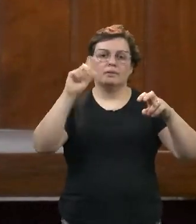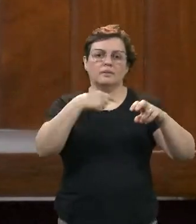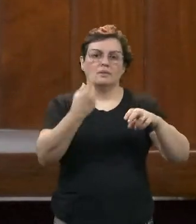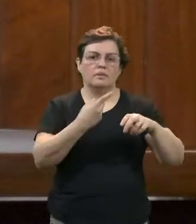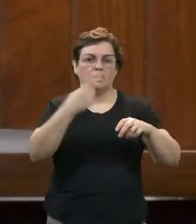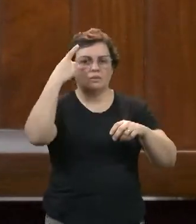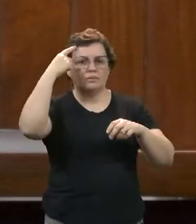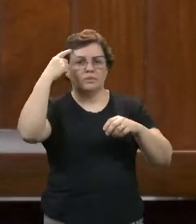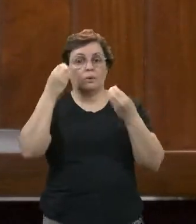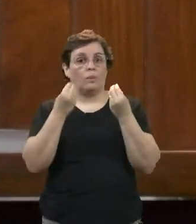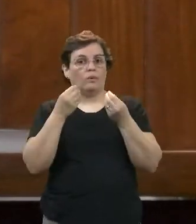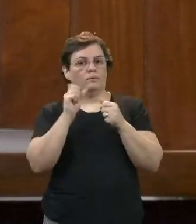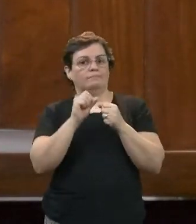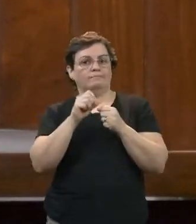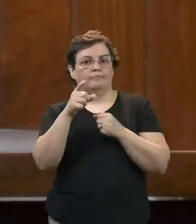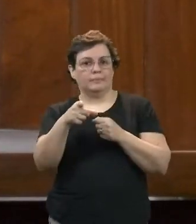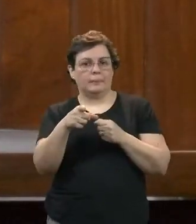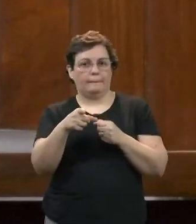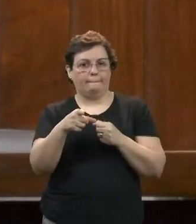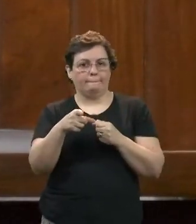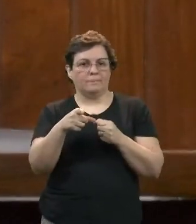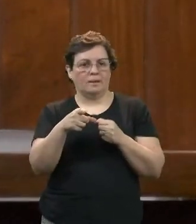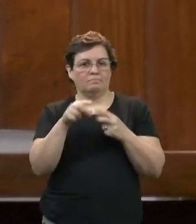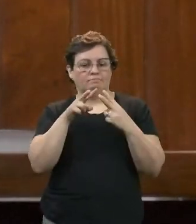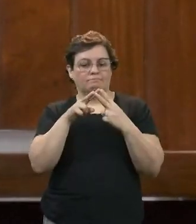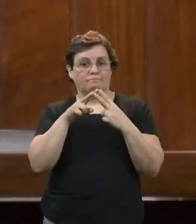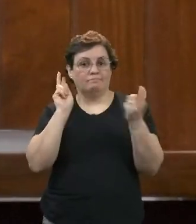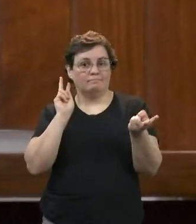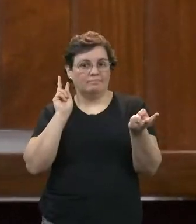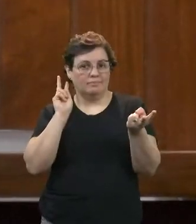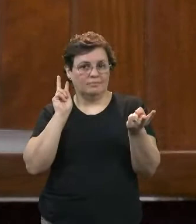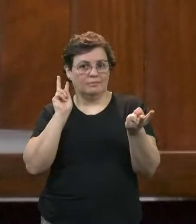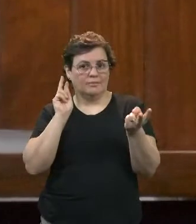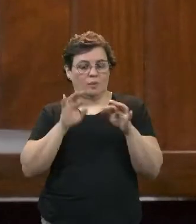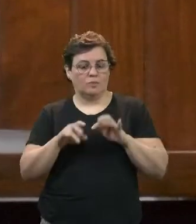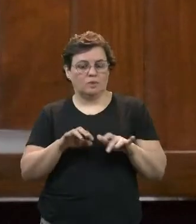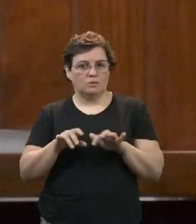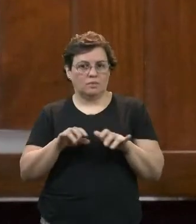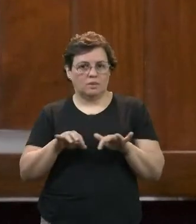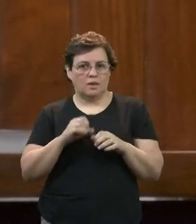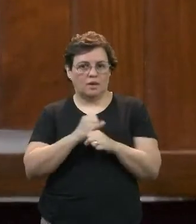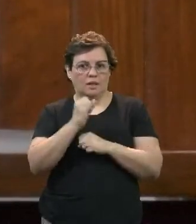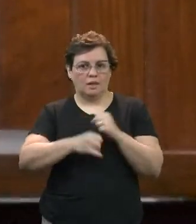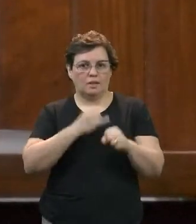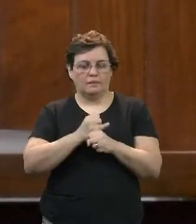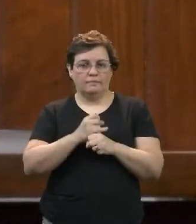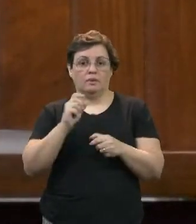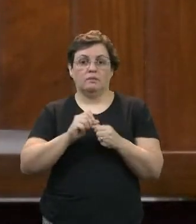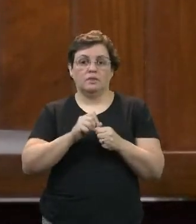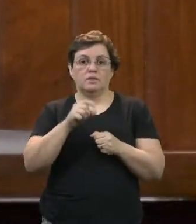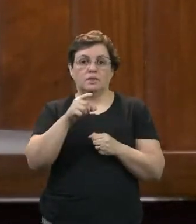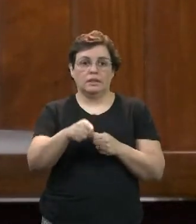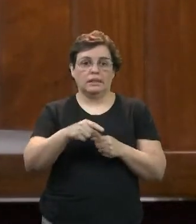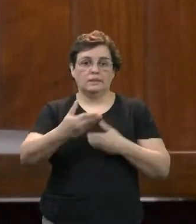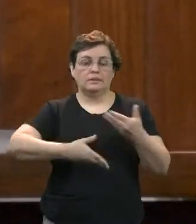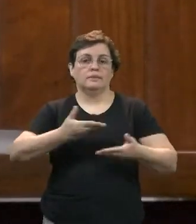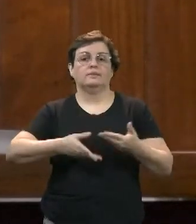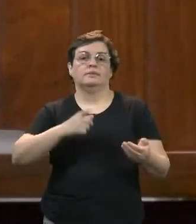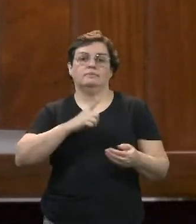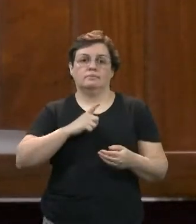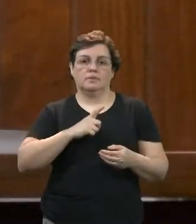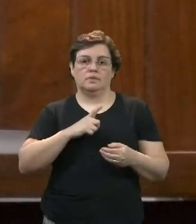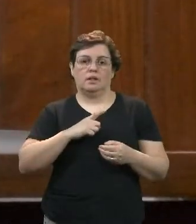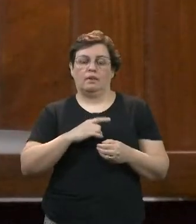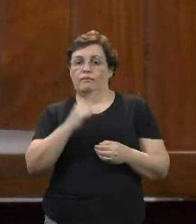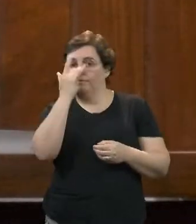viabilizar isso. E de que forma? De forma eletrônica. Há esta possibilidade. Isso vai fazer com que este servidor, ele tenha uma facilidade ao